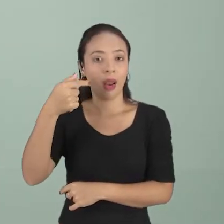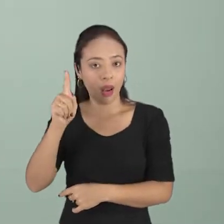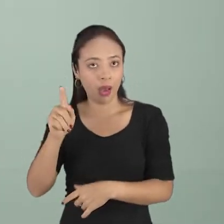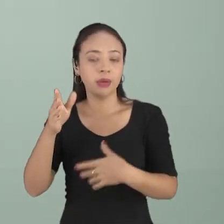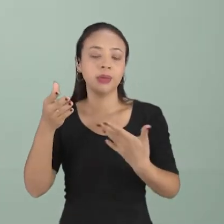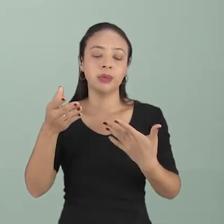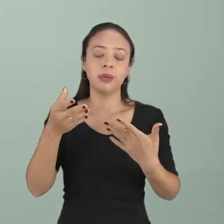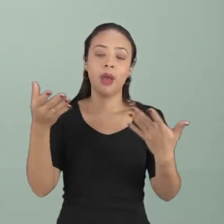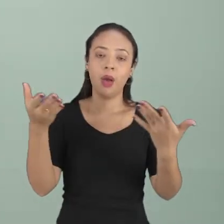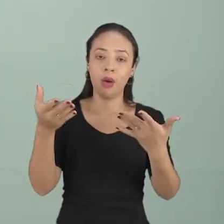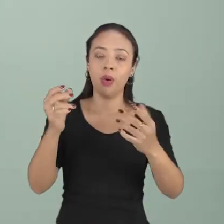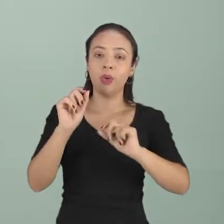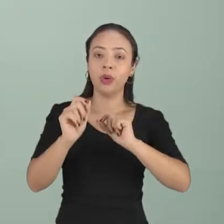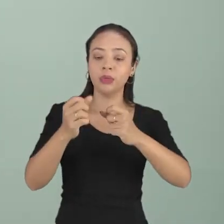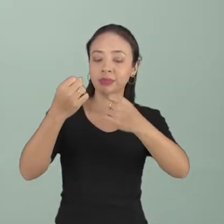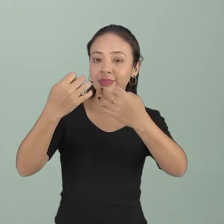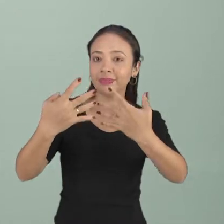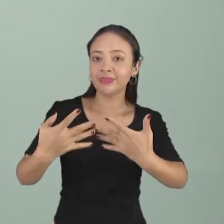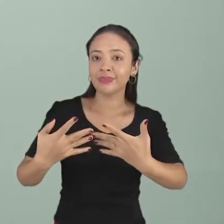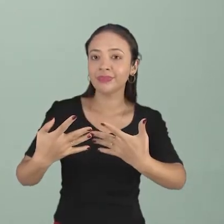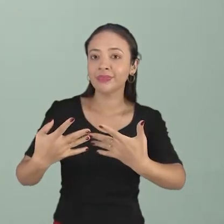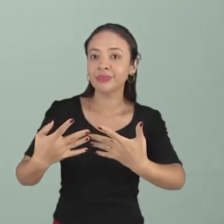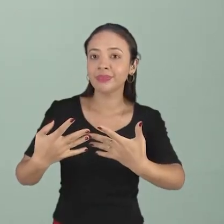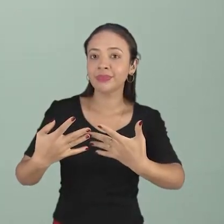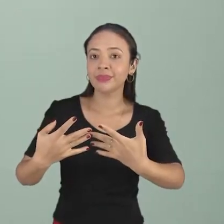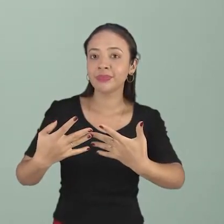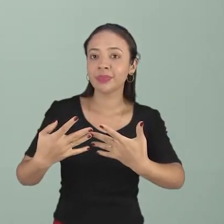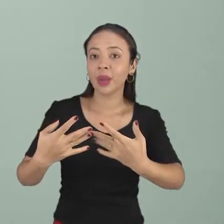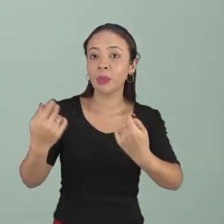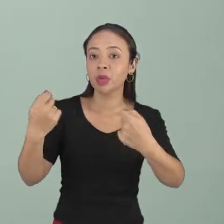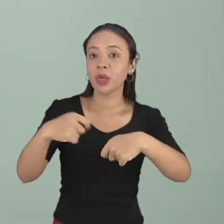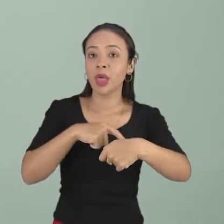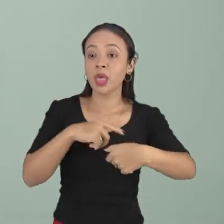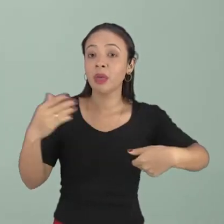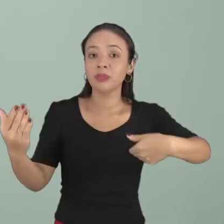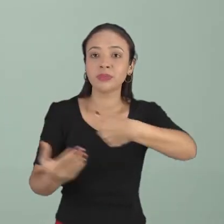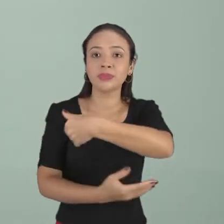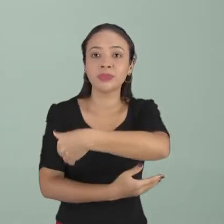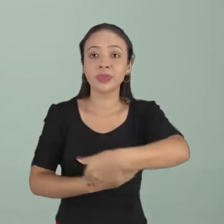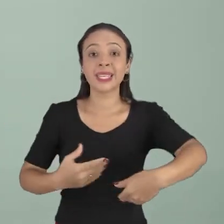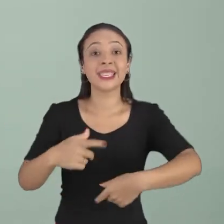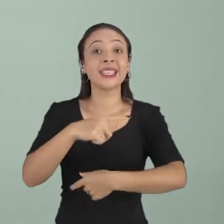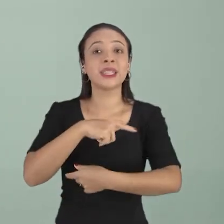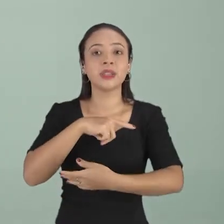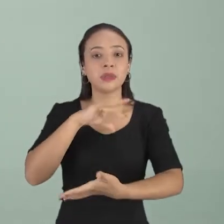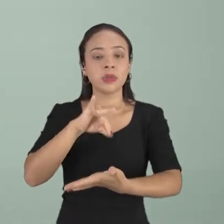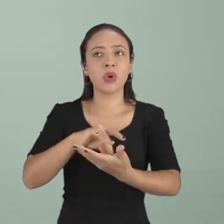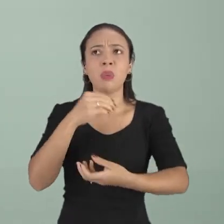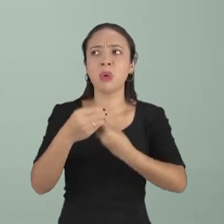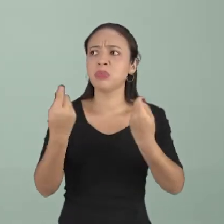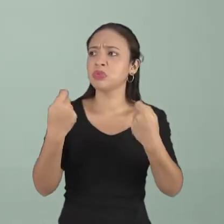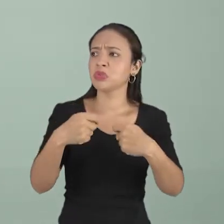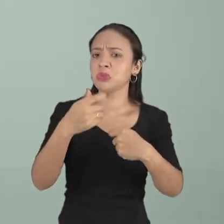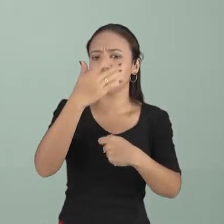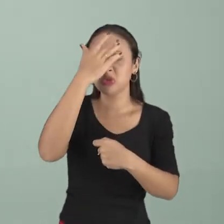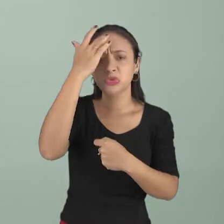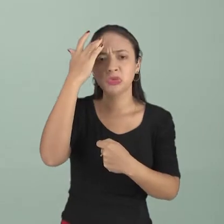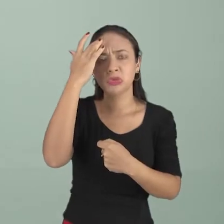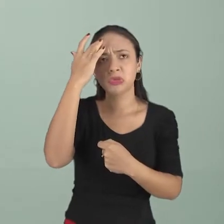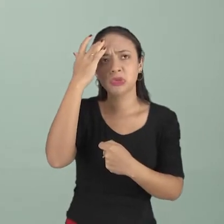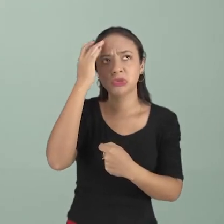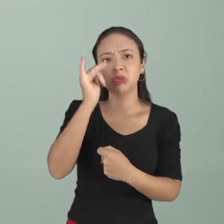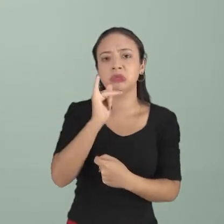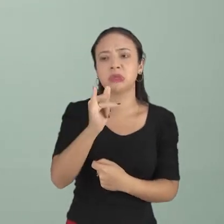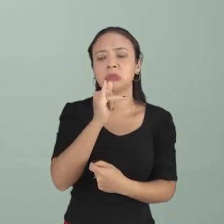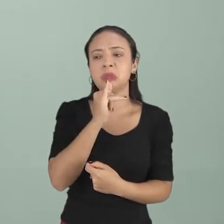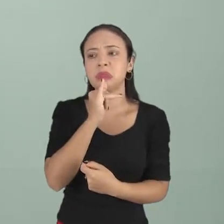coerência que existe quase que obrigatoriamente. Como que alguém pode dizer que tem uma abertura para